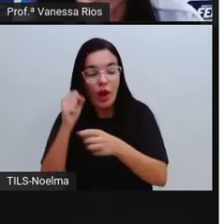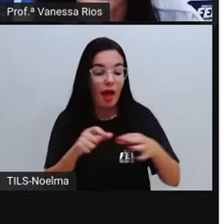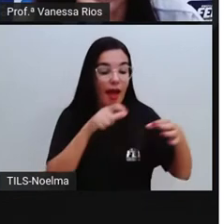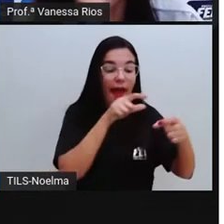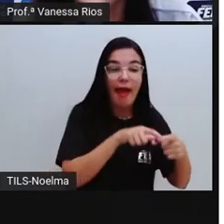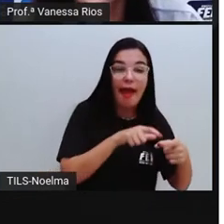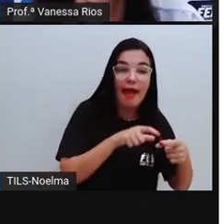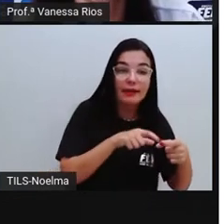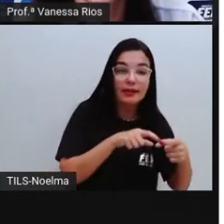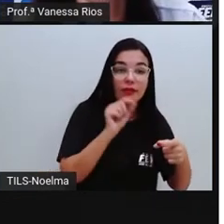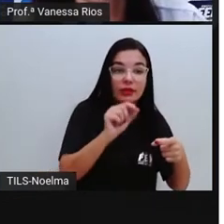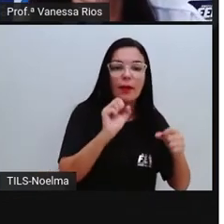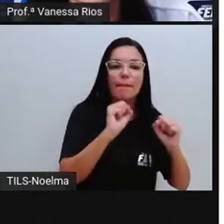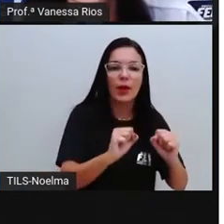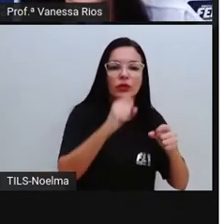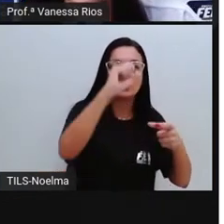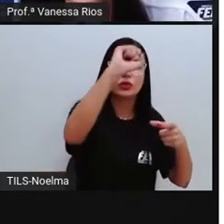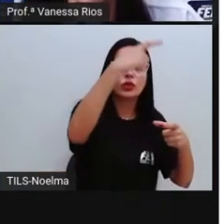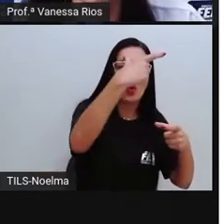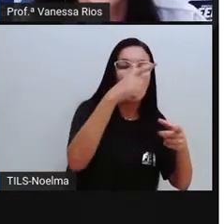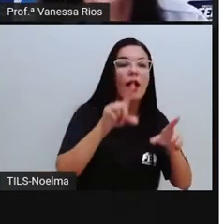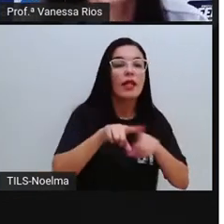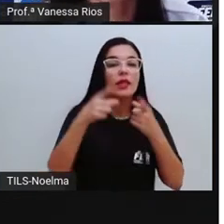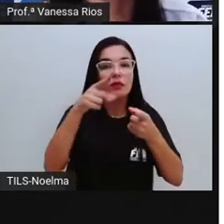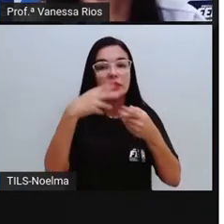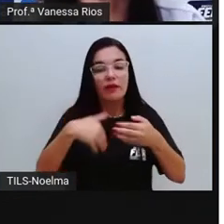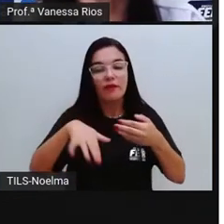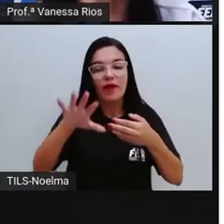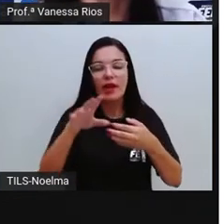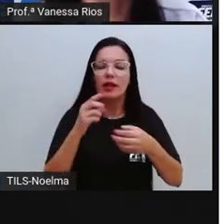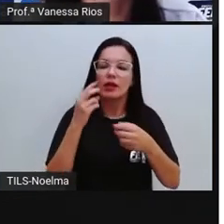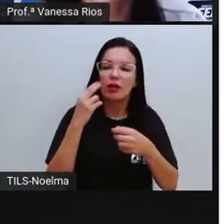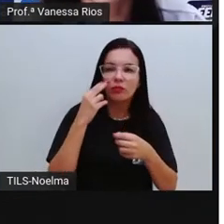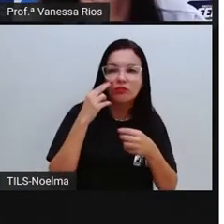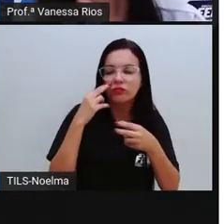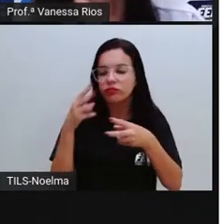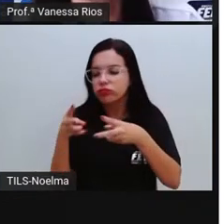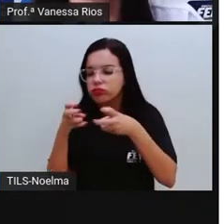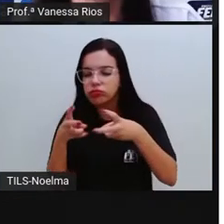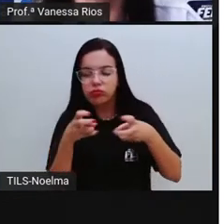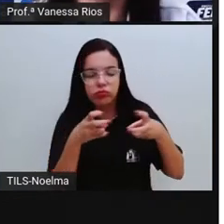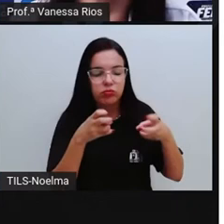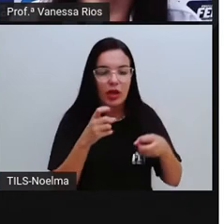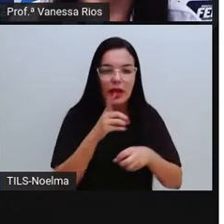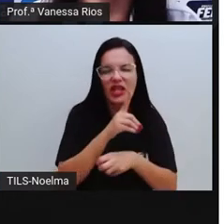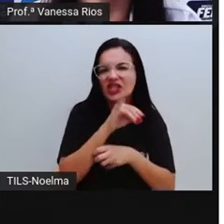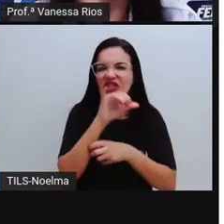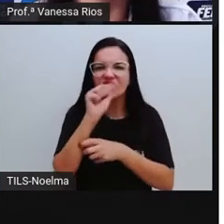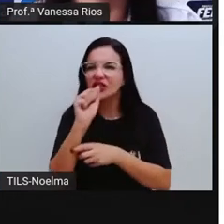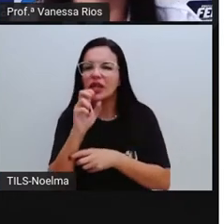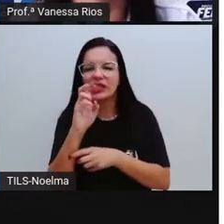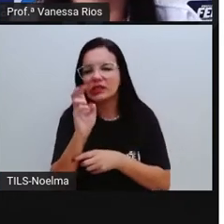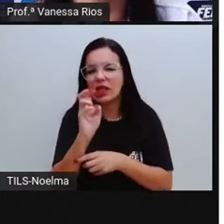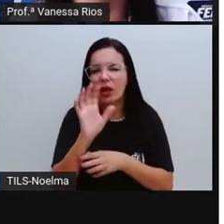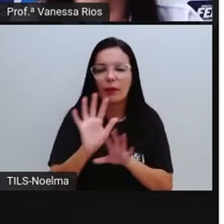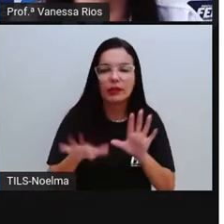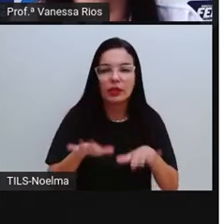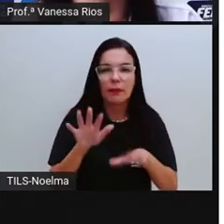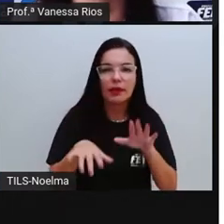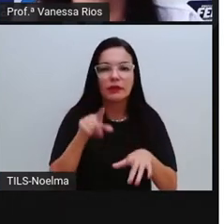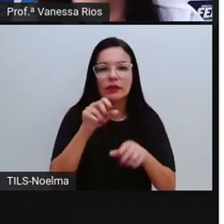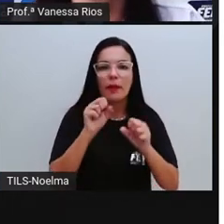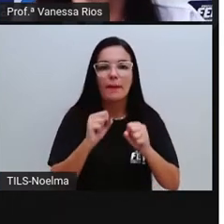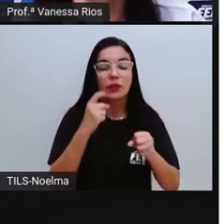luz, tá certo? E aí você vai observar, depois de passar alguns dias aí, o que pode acontecer com cada